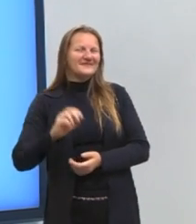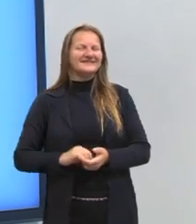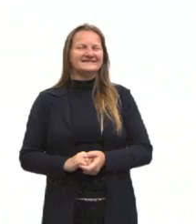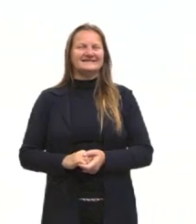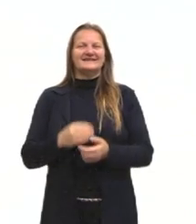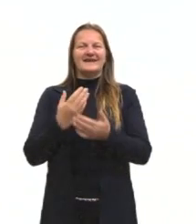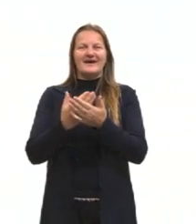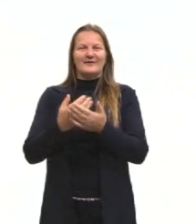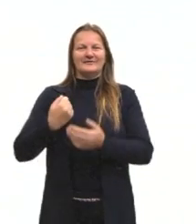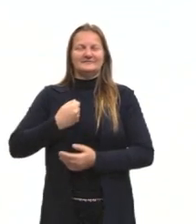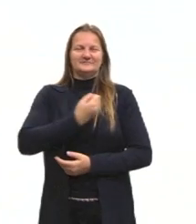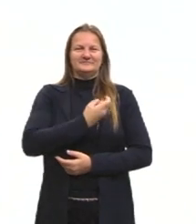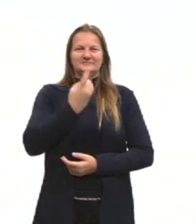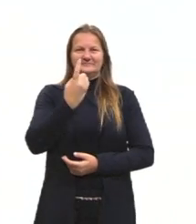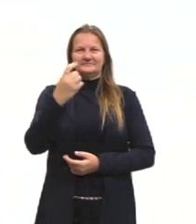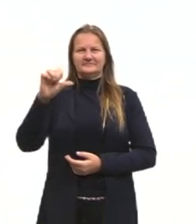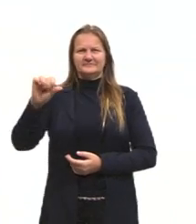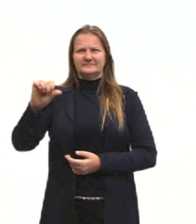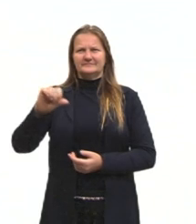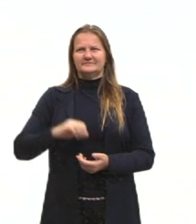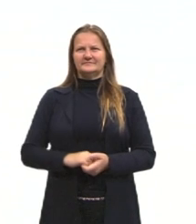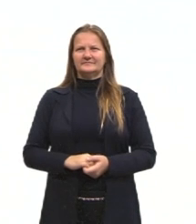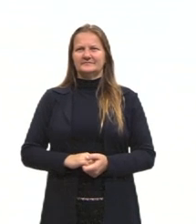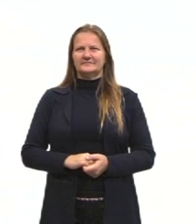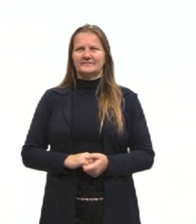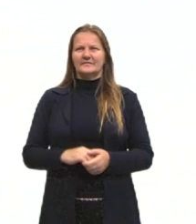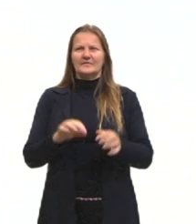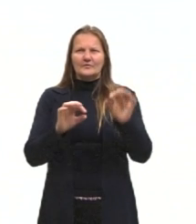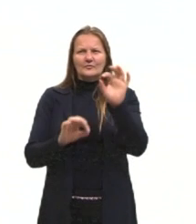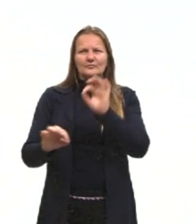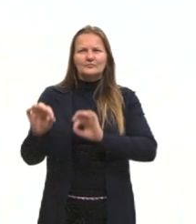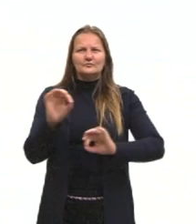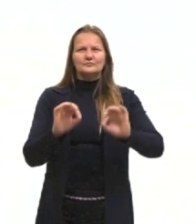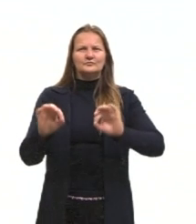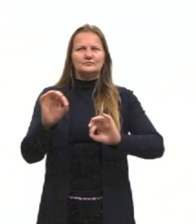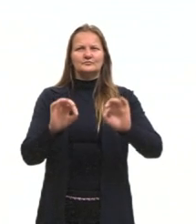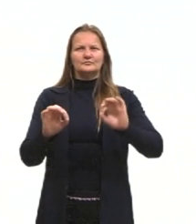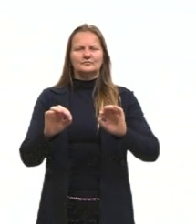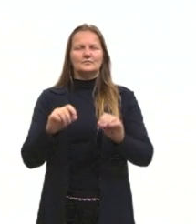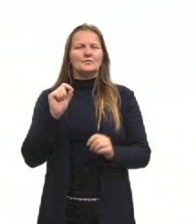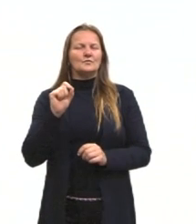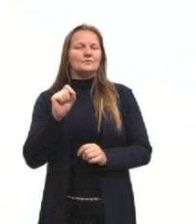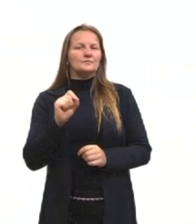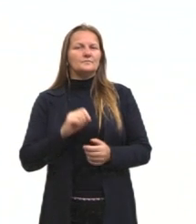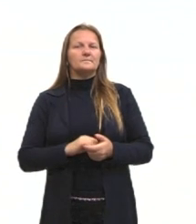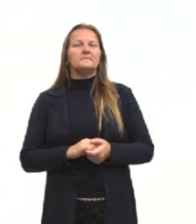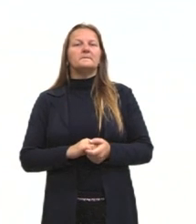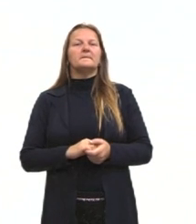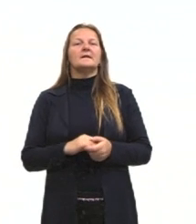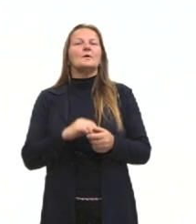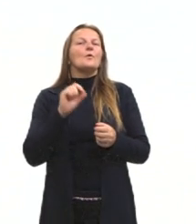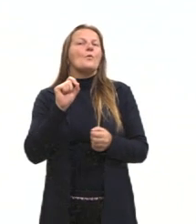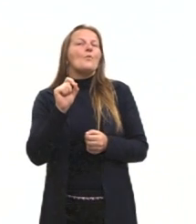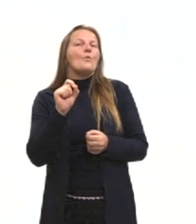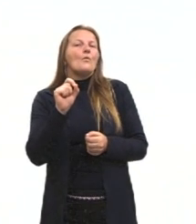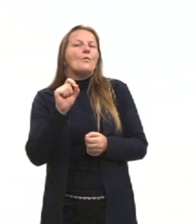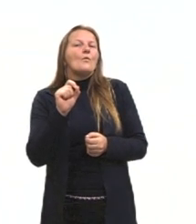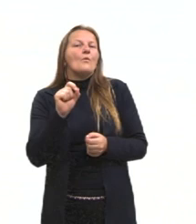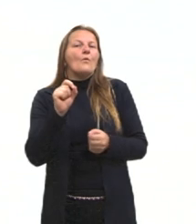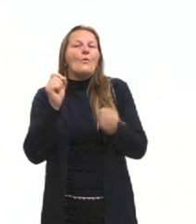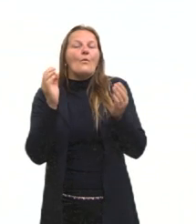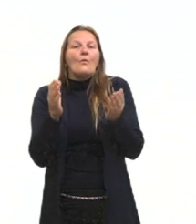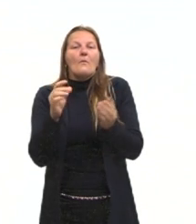19, alinhar alguns pontos. E para alinhar estes pontos, qual é o ponto da